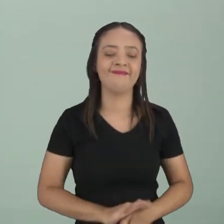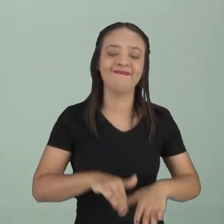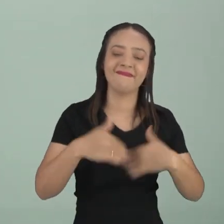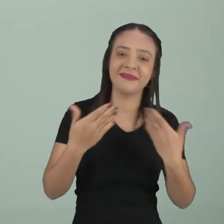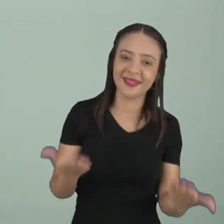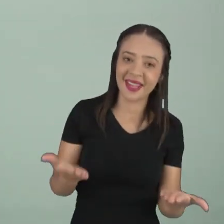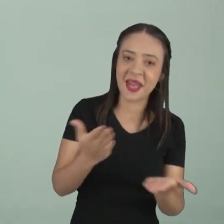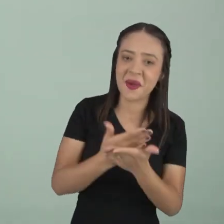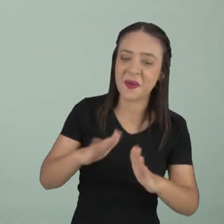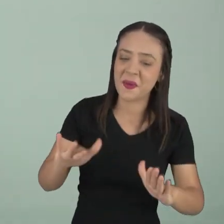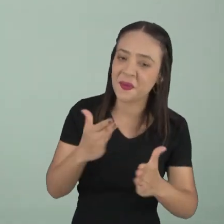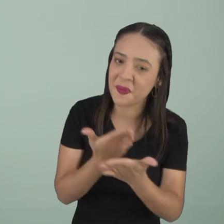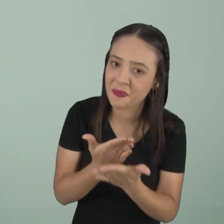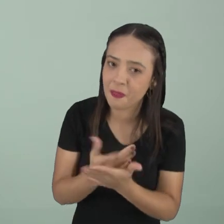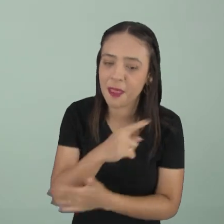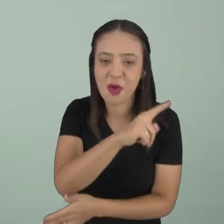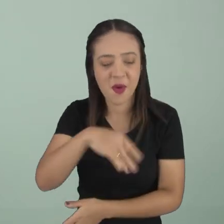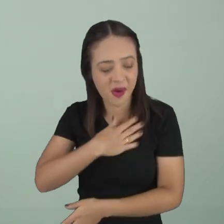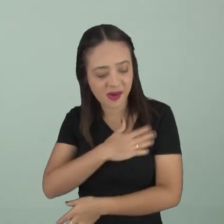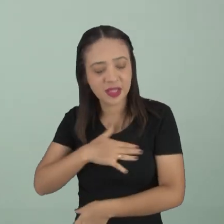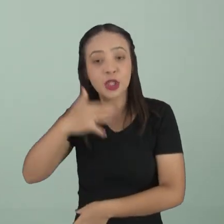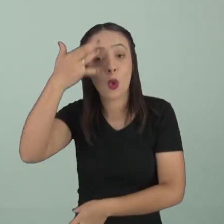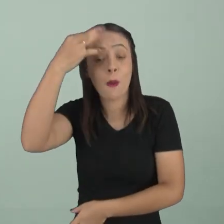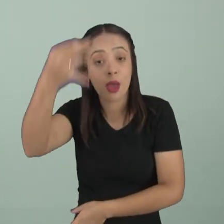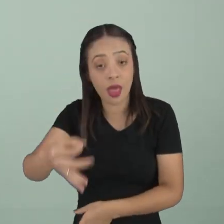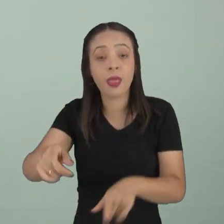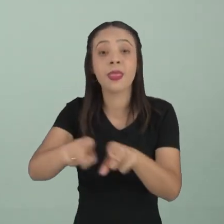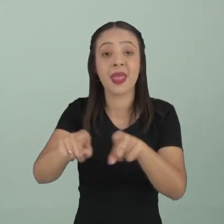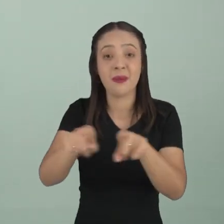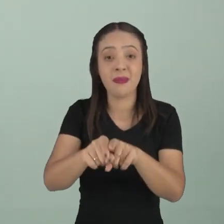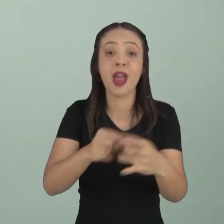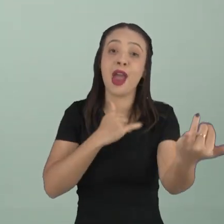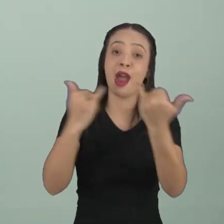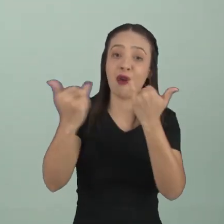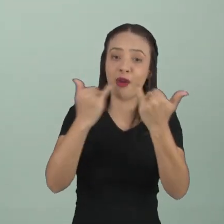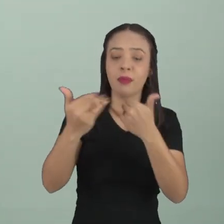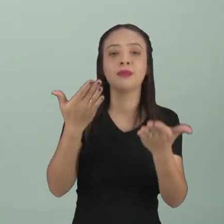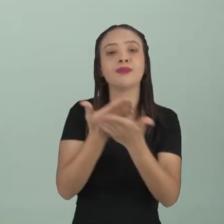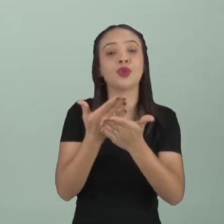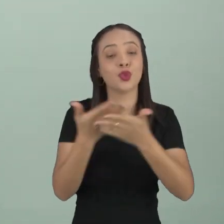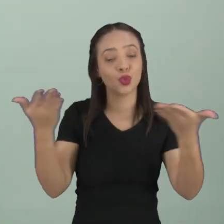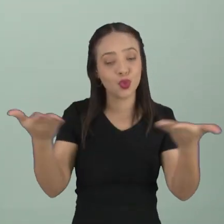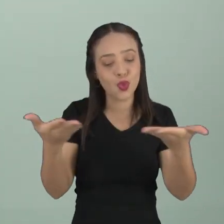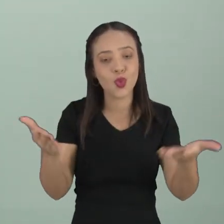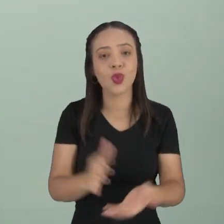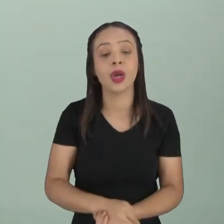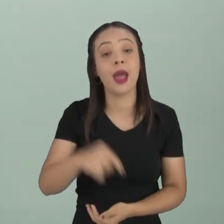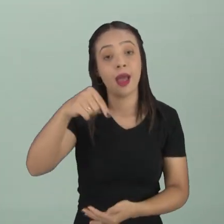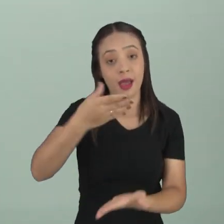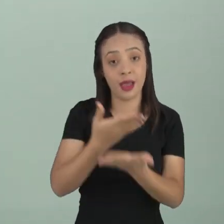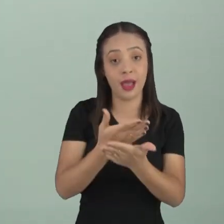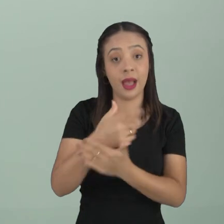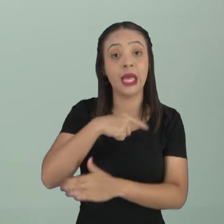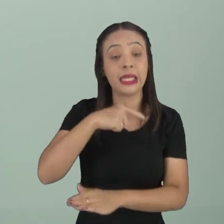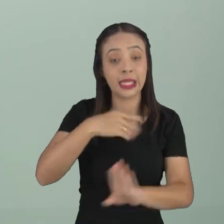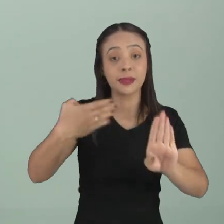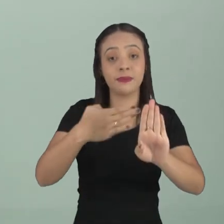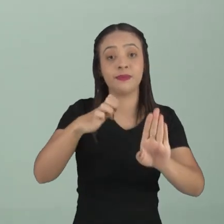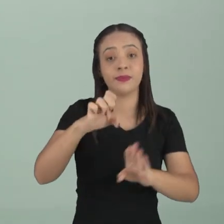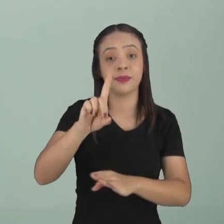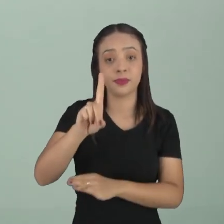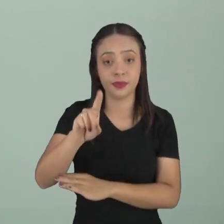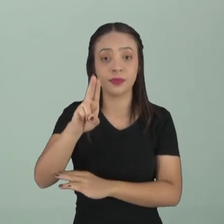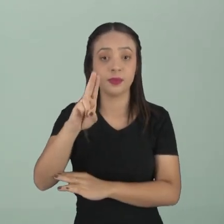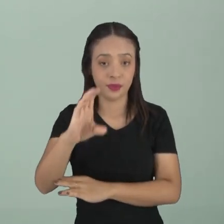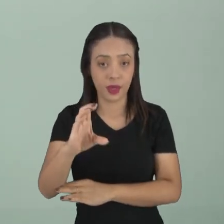Então, é isso, ficamos por aqui. Espero que vocês tenham compreendido aí, né, a mensagem principal da nossa aula, tá bom? Essa aula fica disponível na